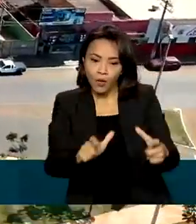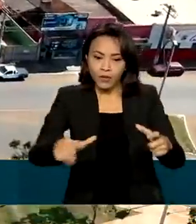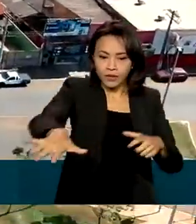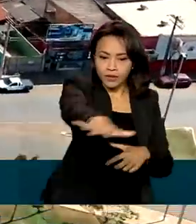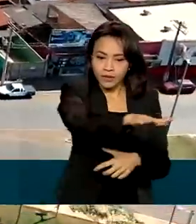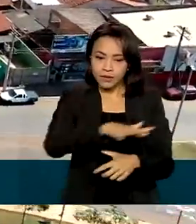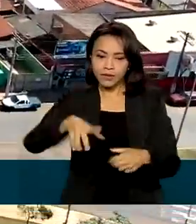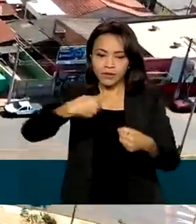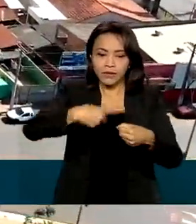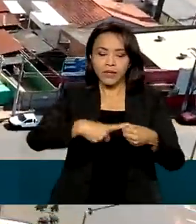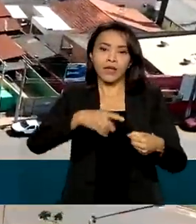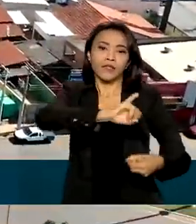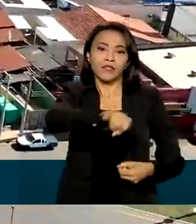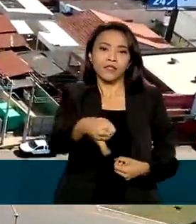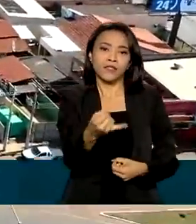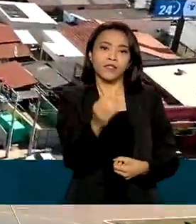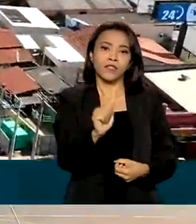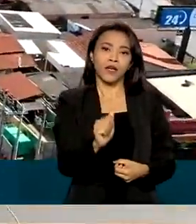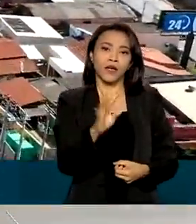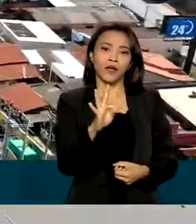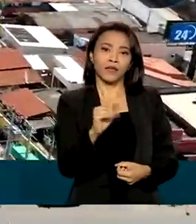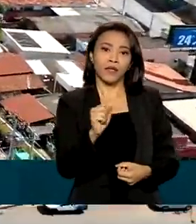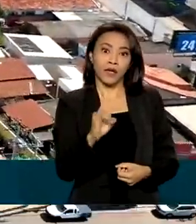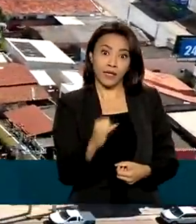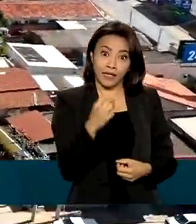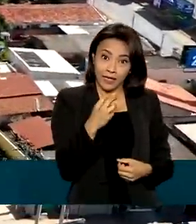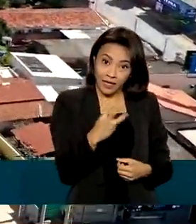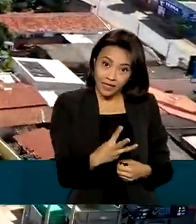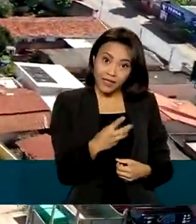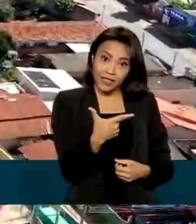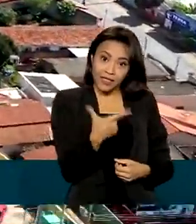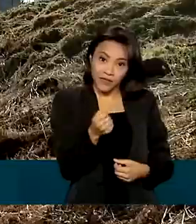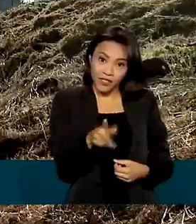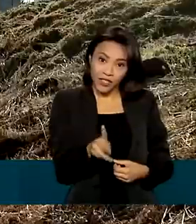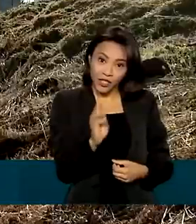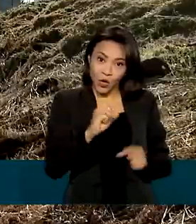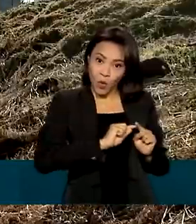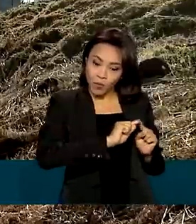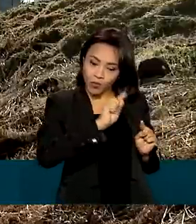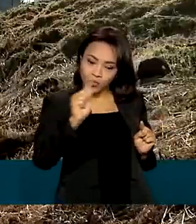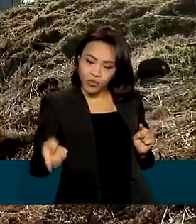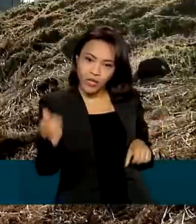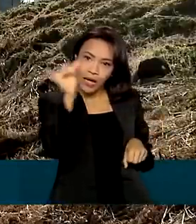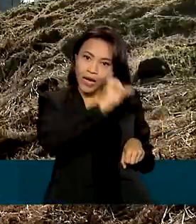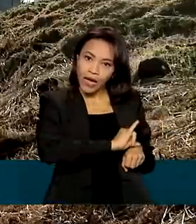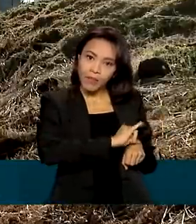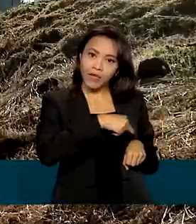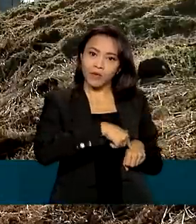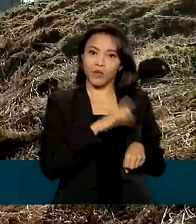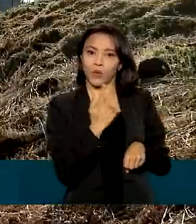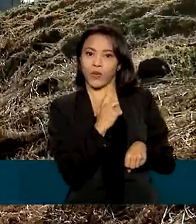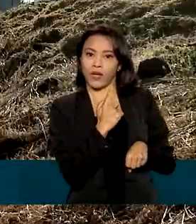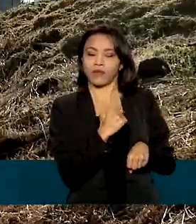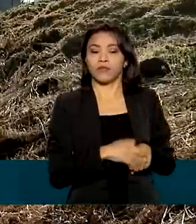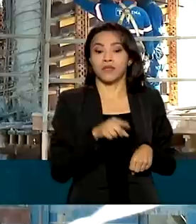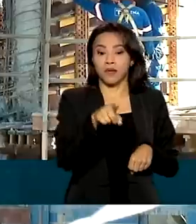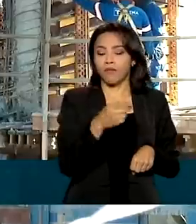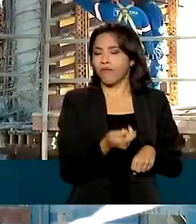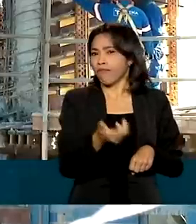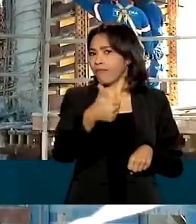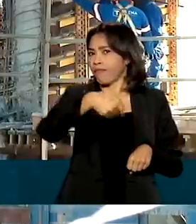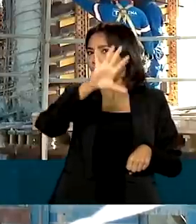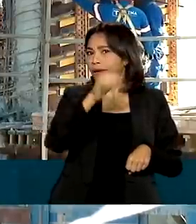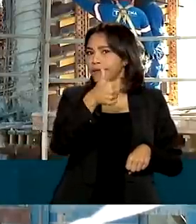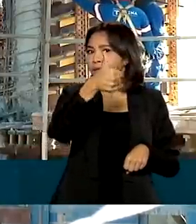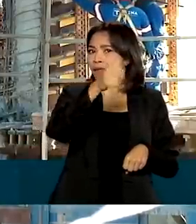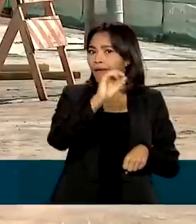Jatai, cidade a cerca de 320 quilômetros da capital de Goiás. As obras estavam paradas há mais de 10 anos. E